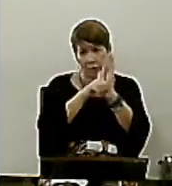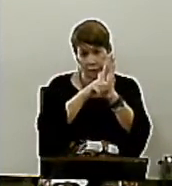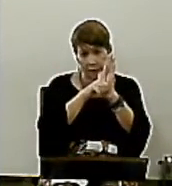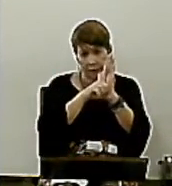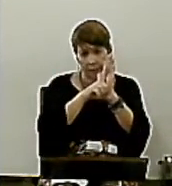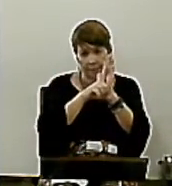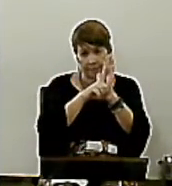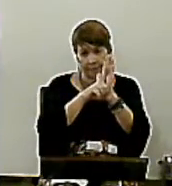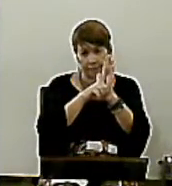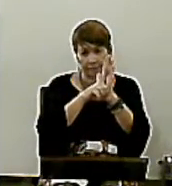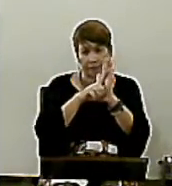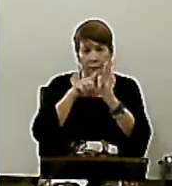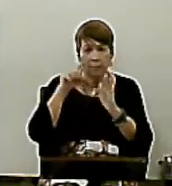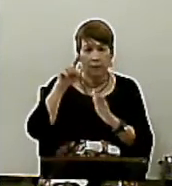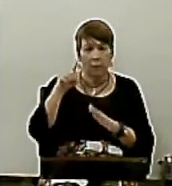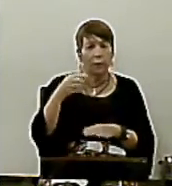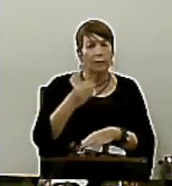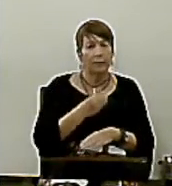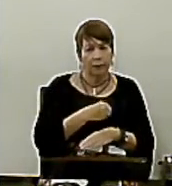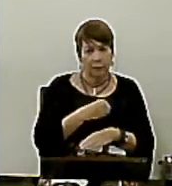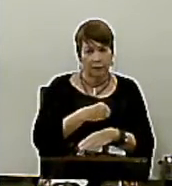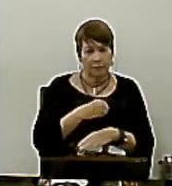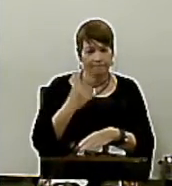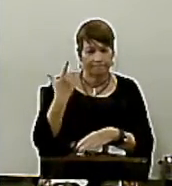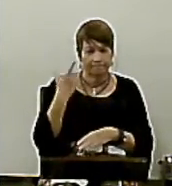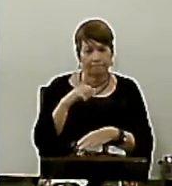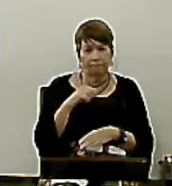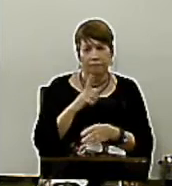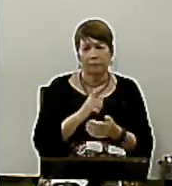apontar O pecado E dizer Você não Consegue